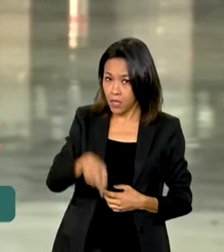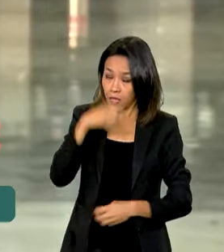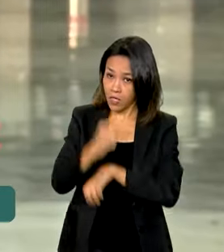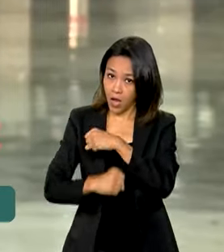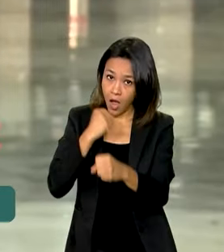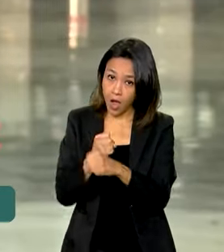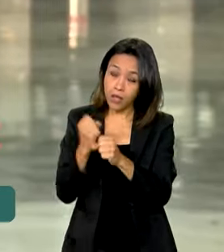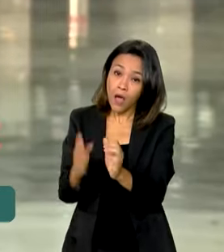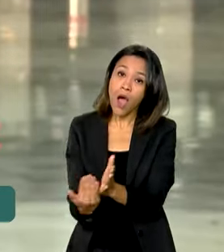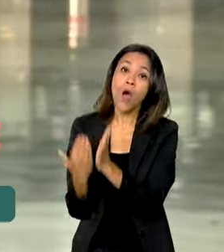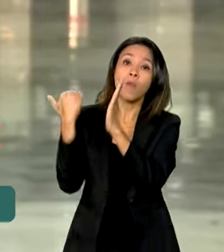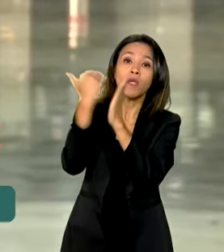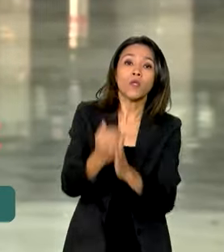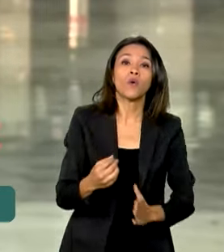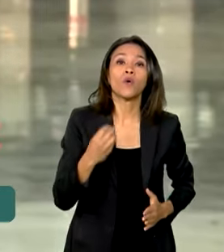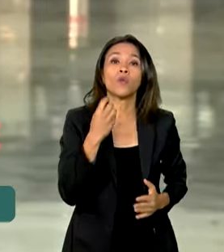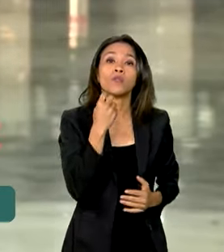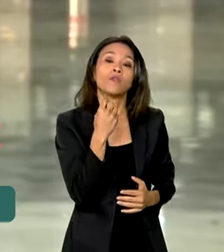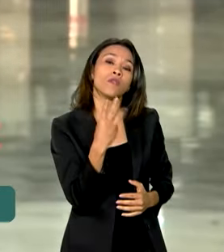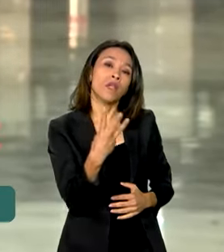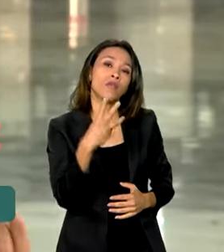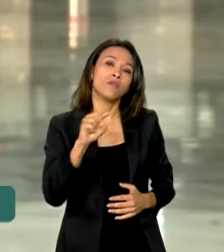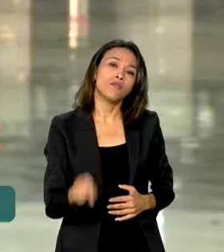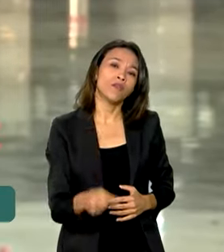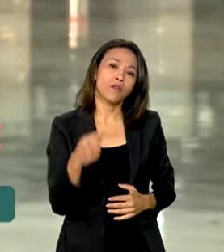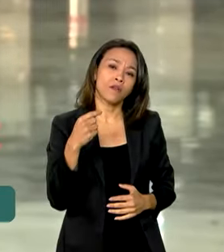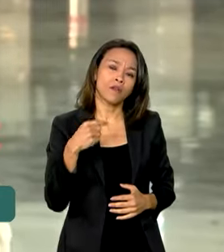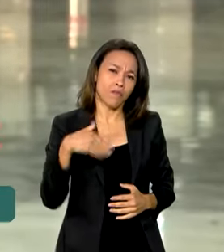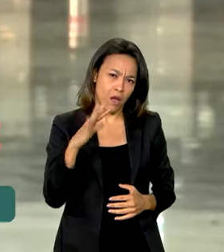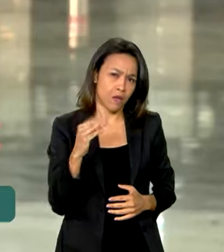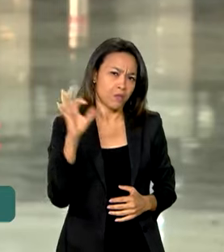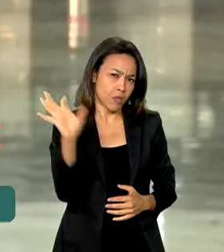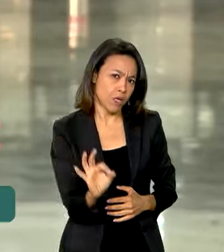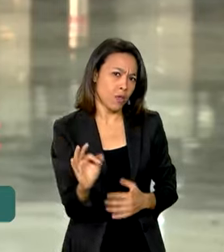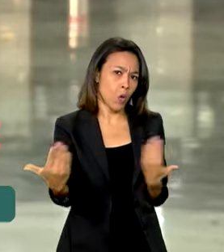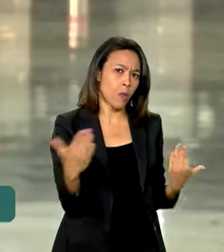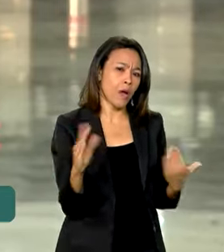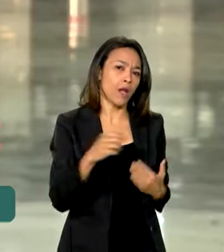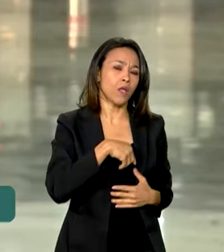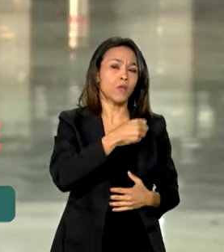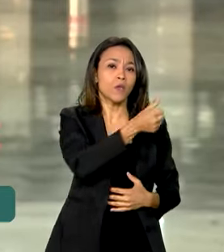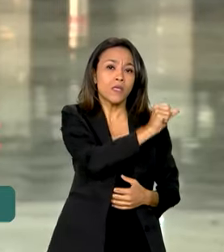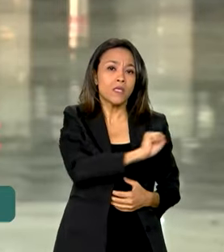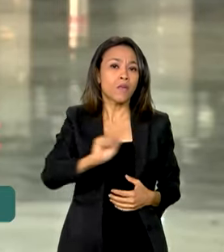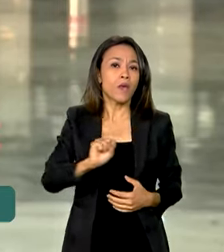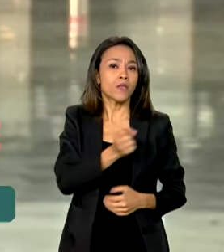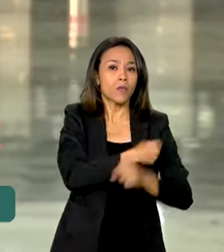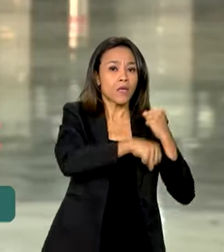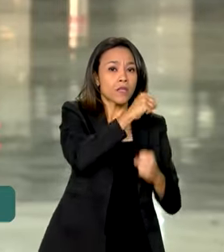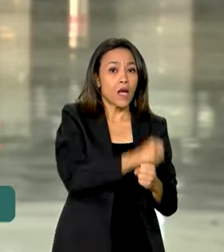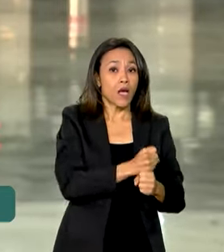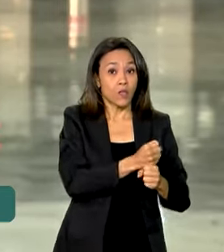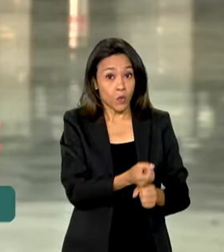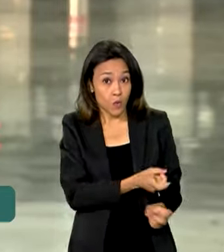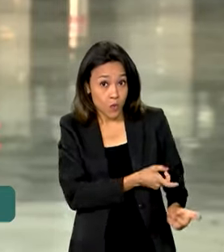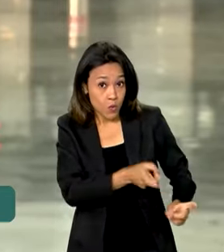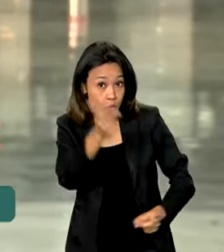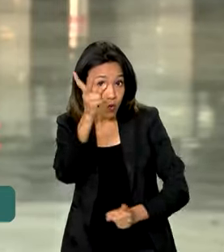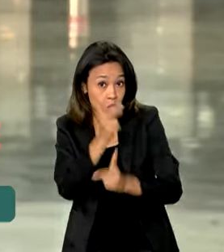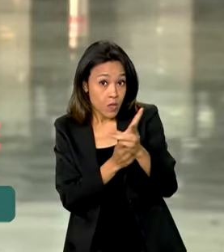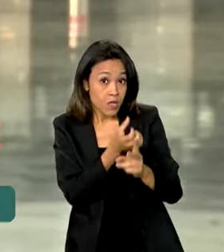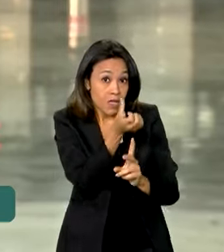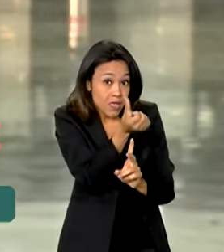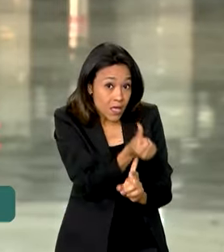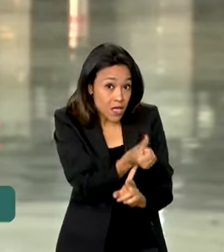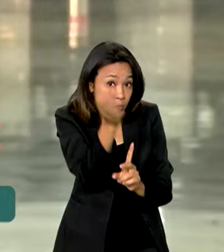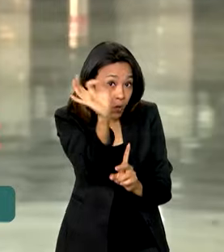aumentou 3,3% em relação ao primeiro semestre do ano passado. Já as exportações cresceram quase 6